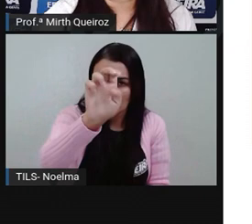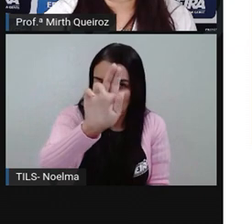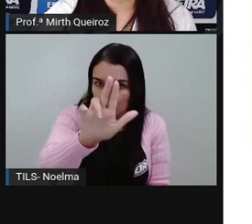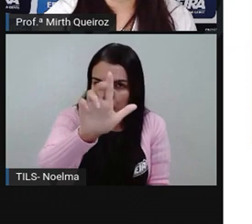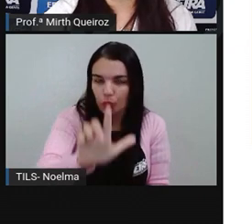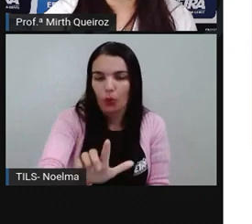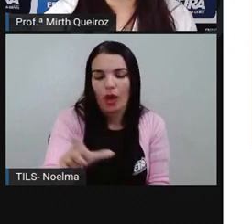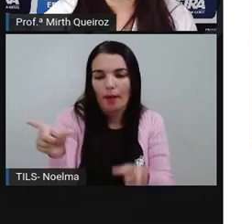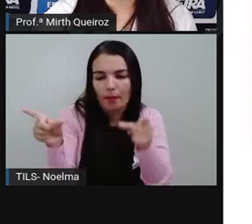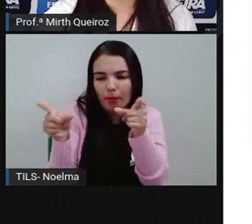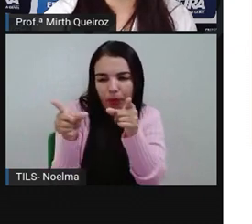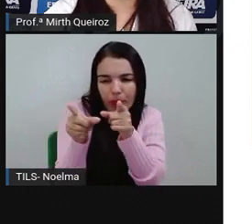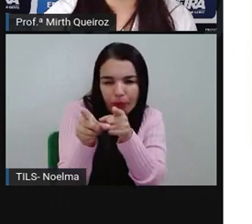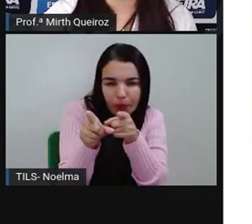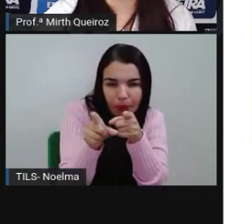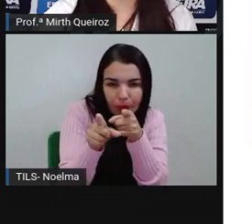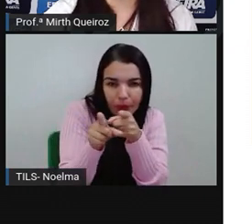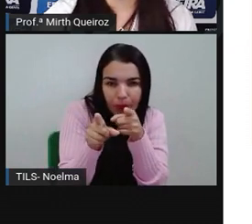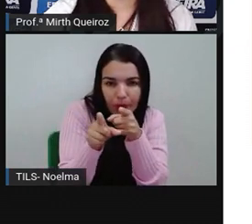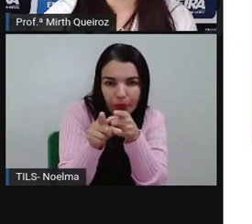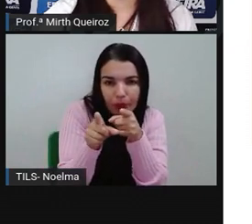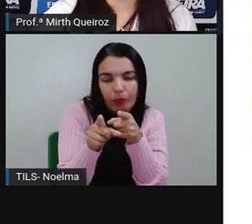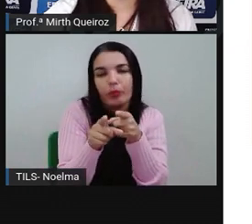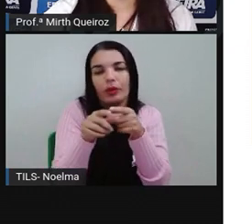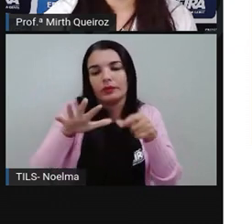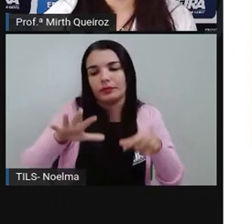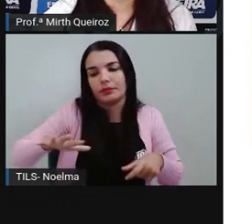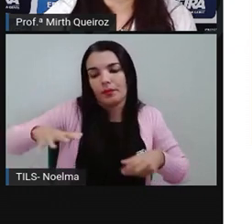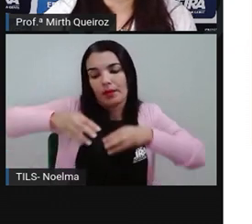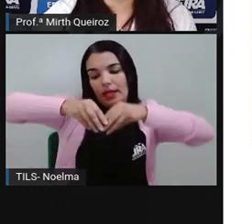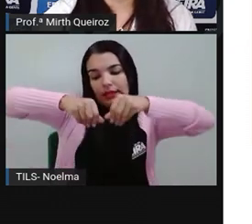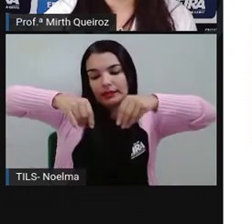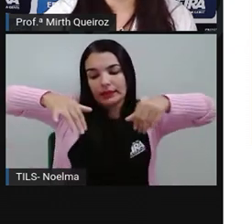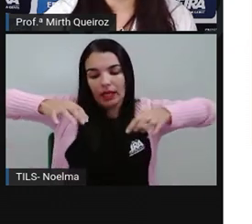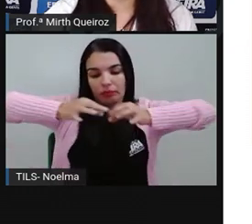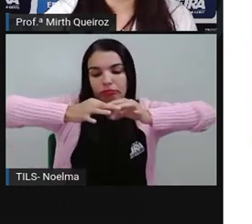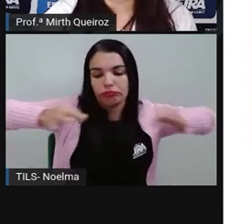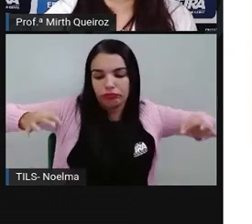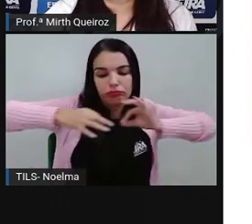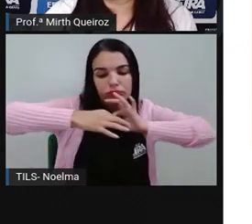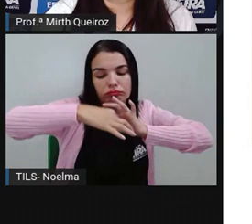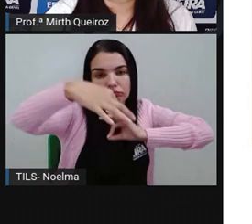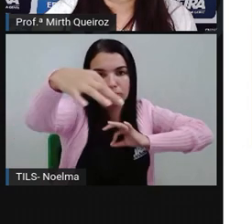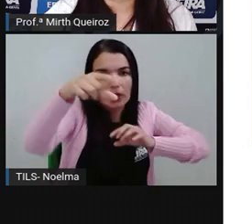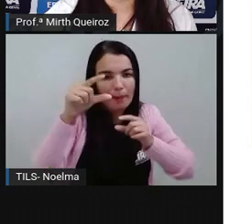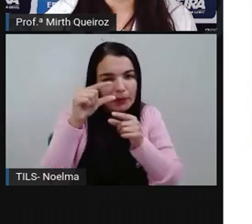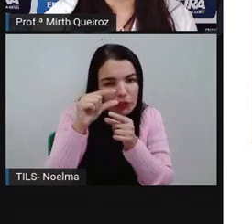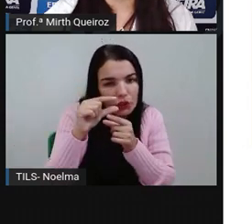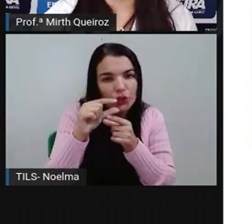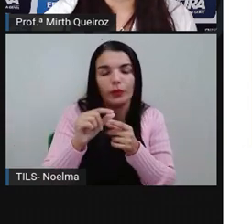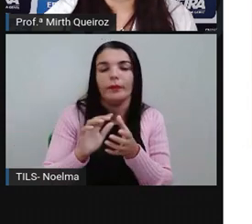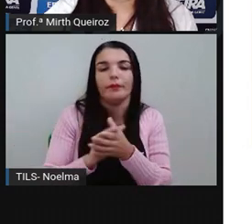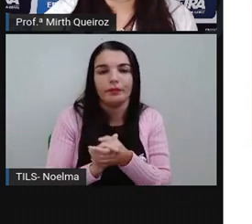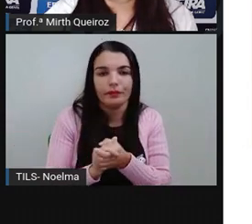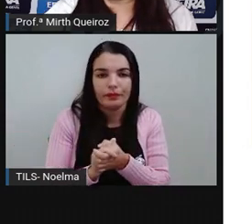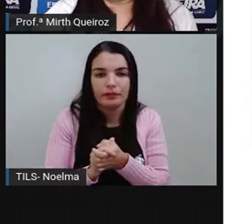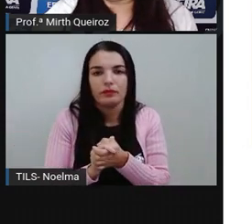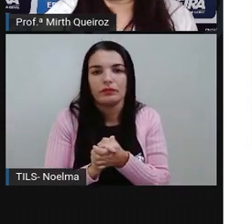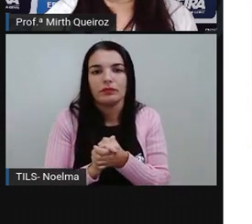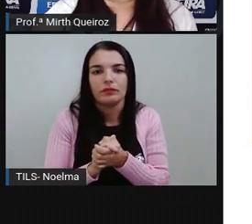regiões, segundo o IBGE aí, em relação à extensão territorial, certo? À